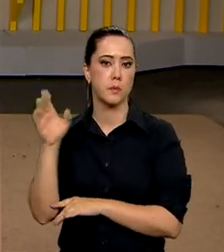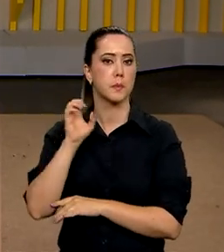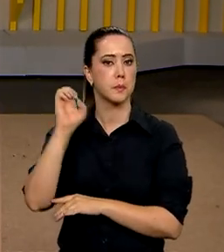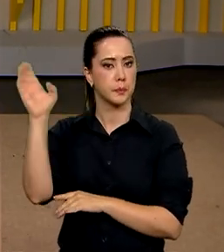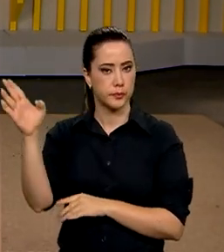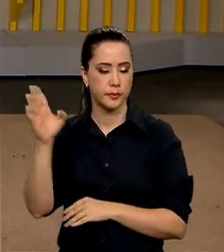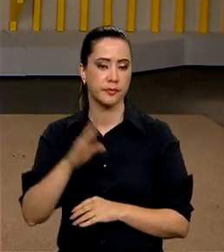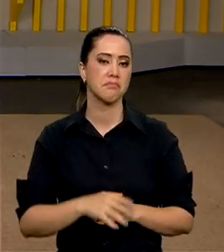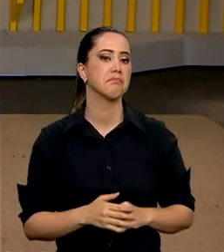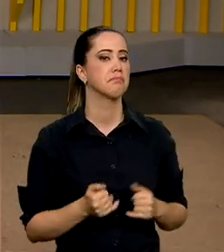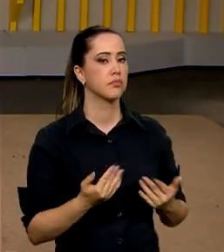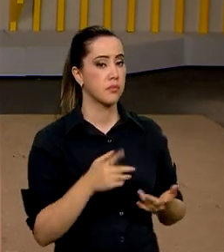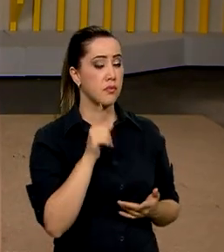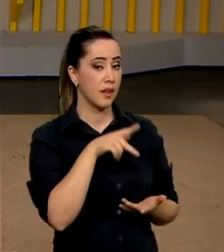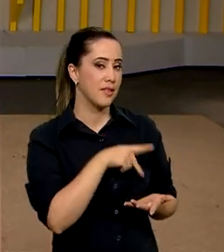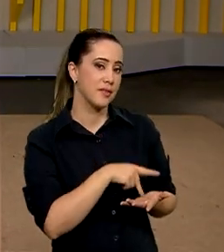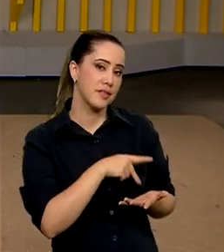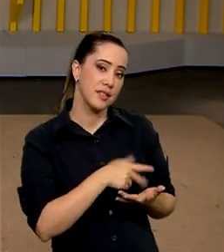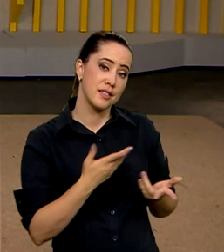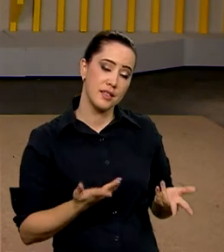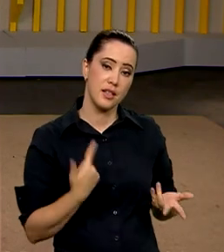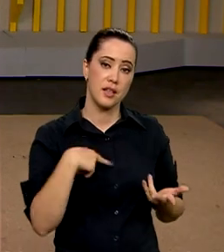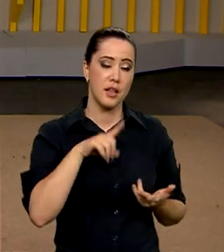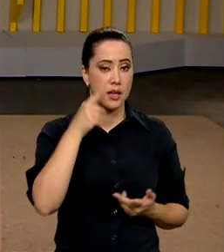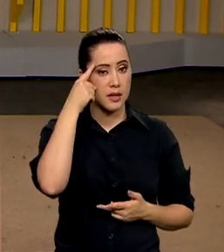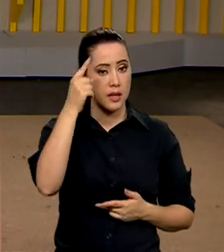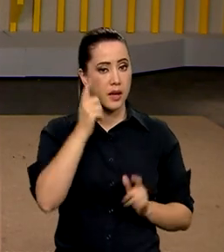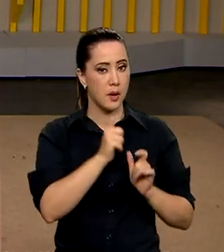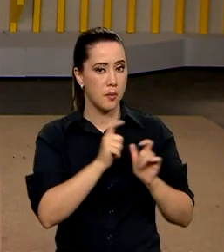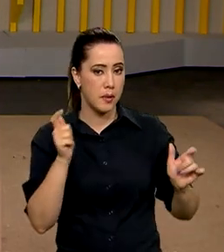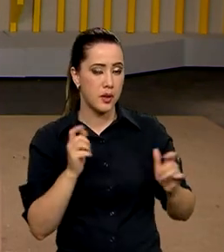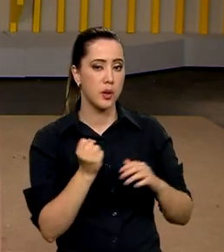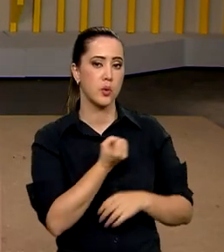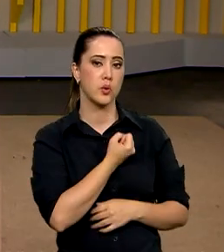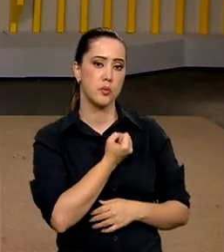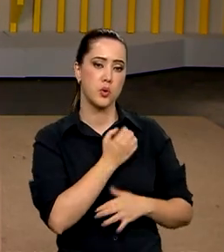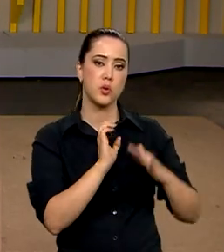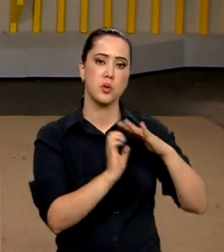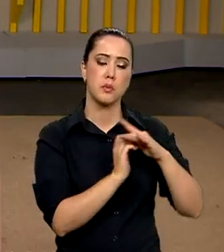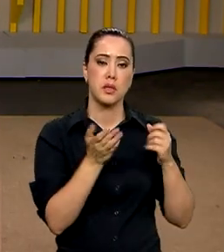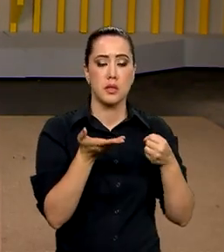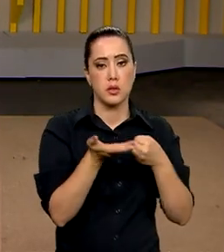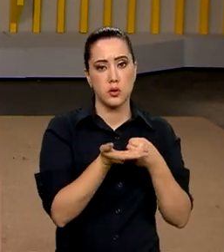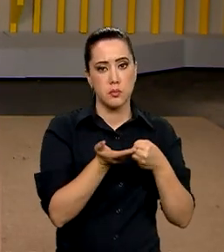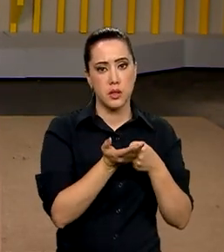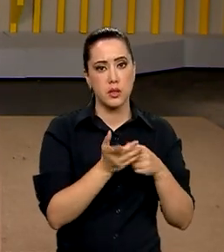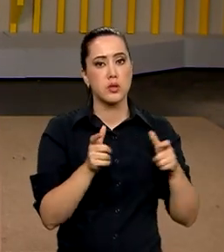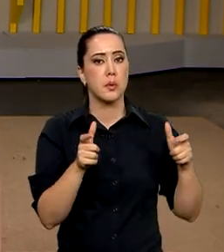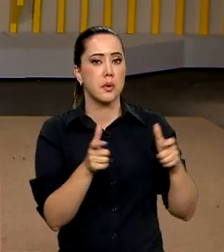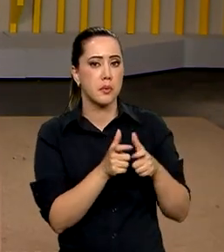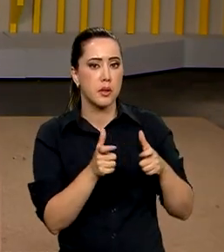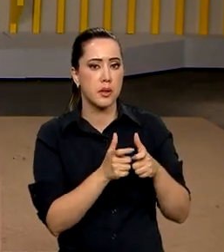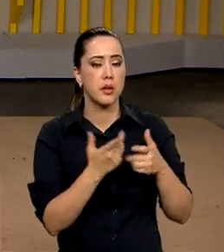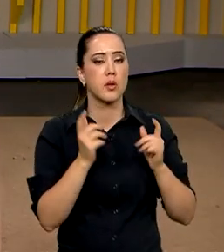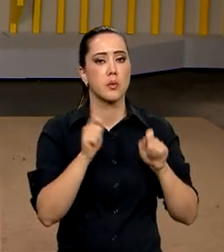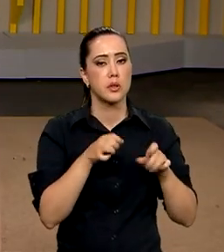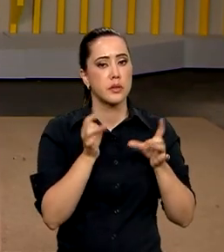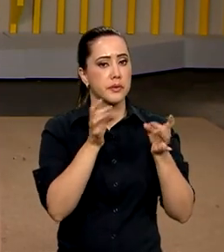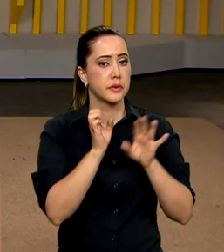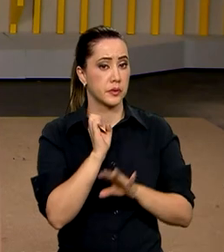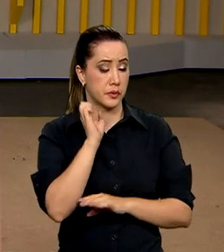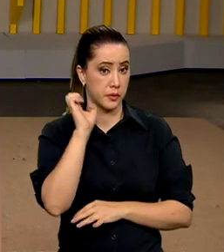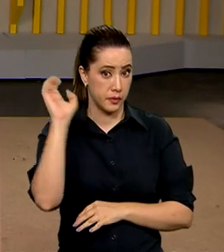brasileiras. É verdade, Ana. A ideia, nesse caso, é aumentar o número de empresas de médio e também de pequeno porte no mercado externo